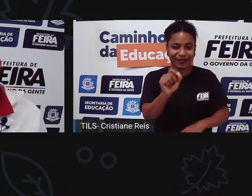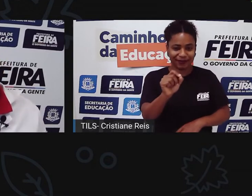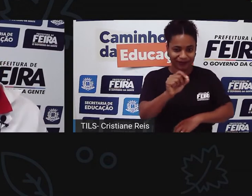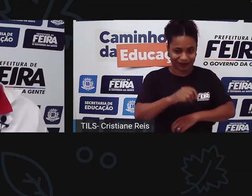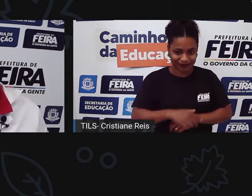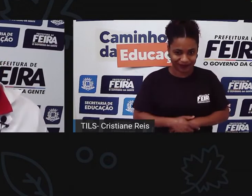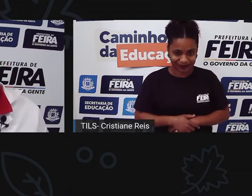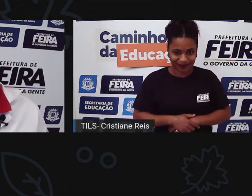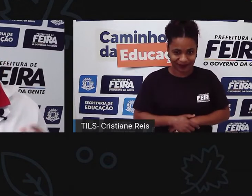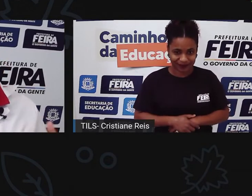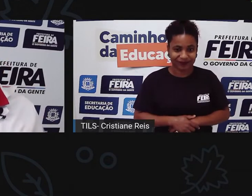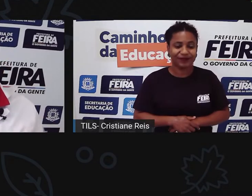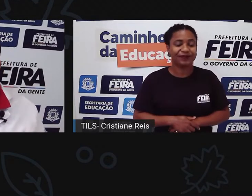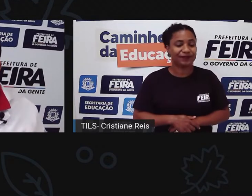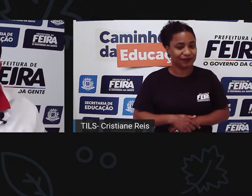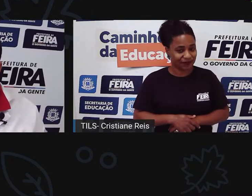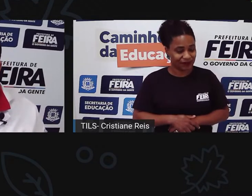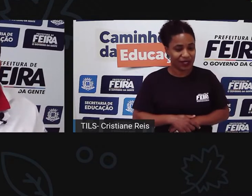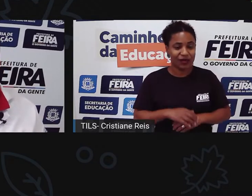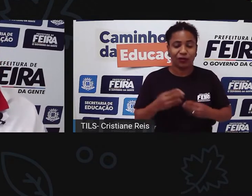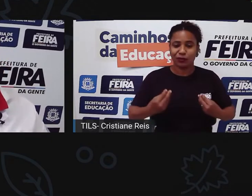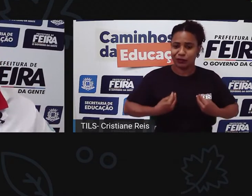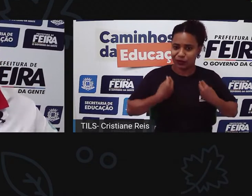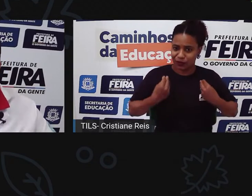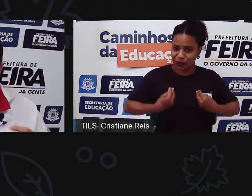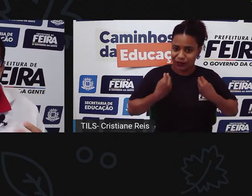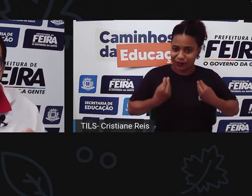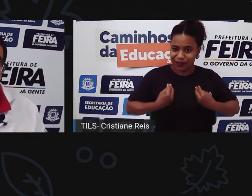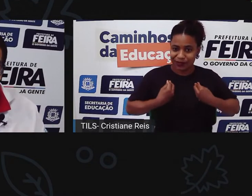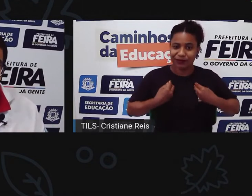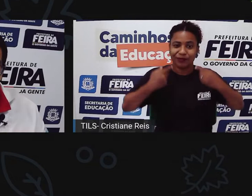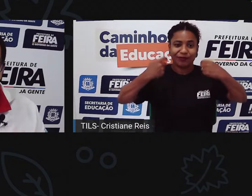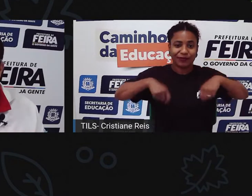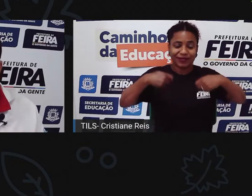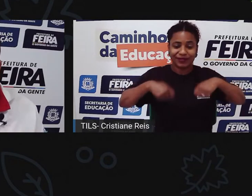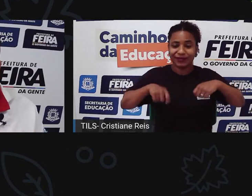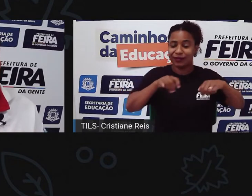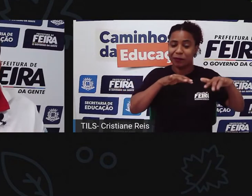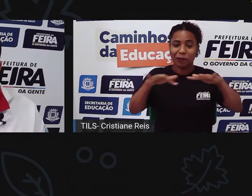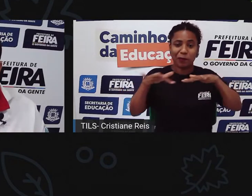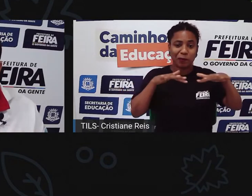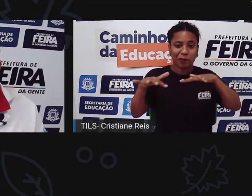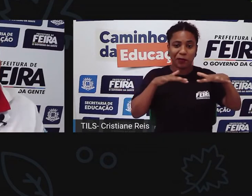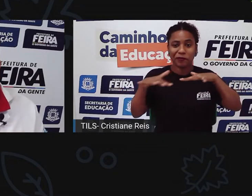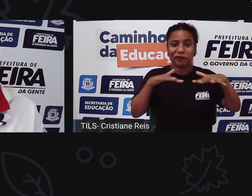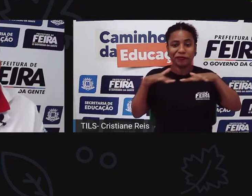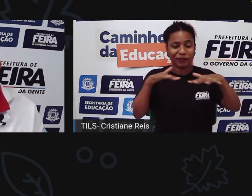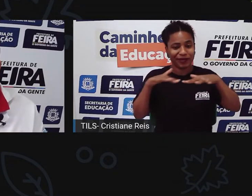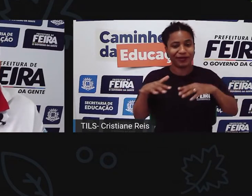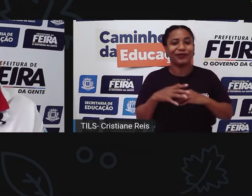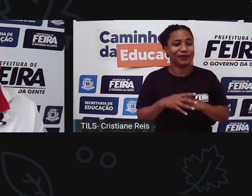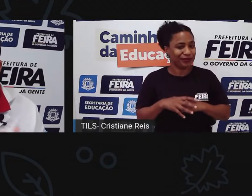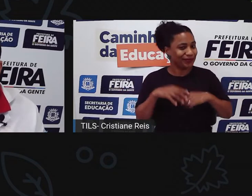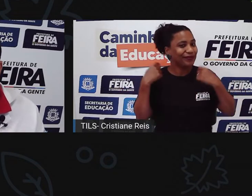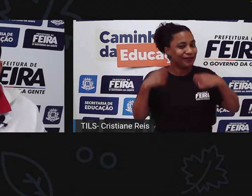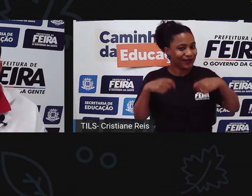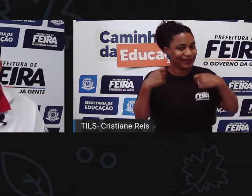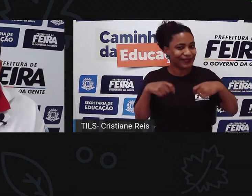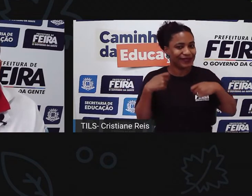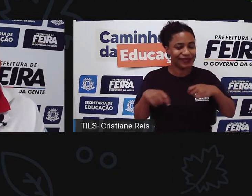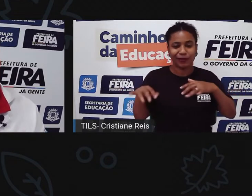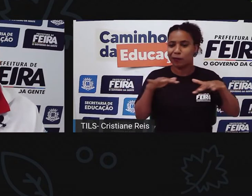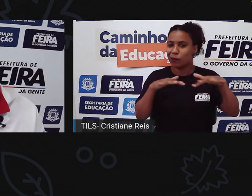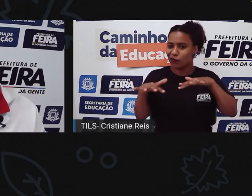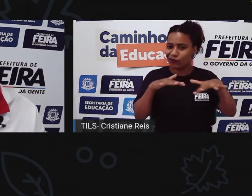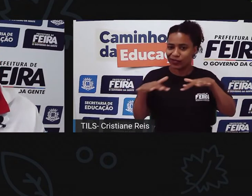ele é um animal que precisa estar em movimento, faz parte da nossa saúde, da nossa forma de viver o movimento, a